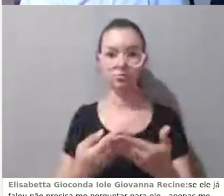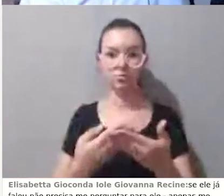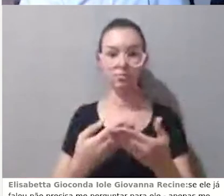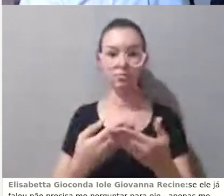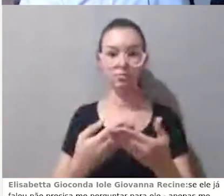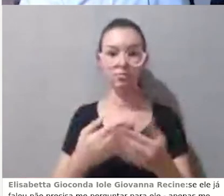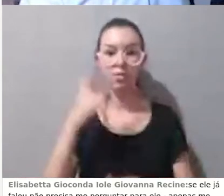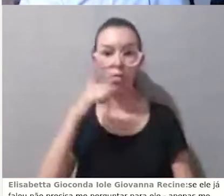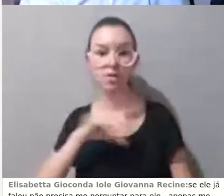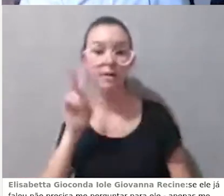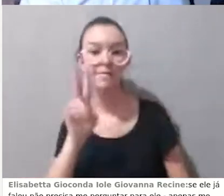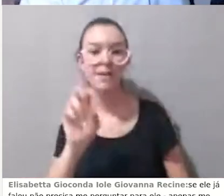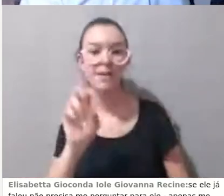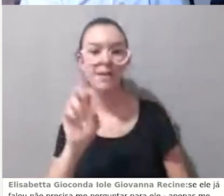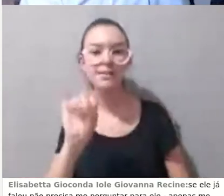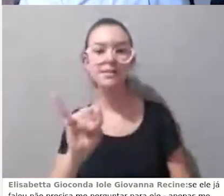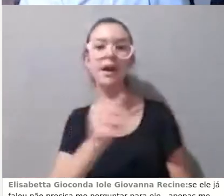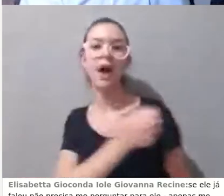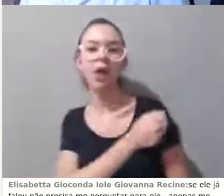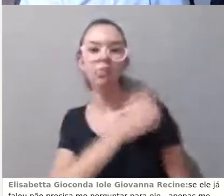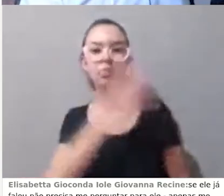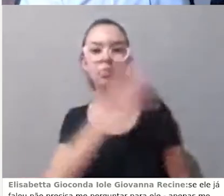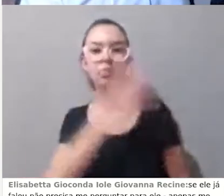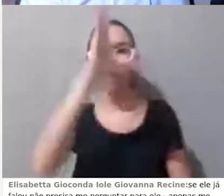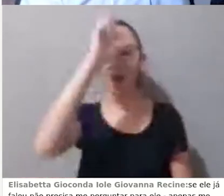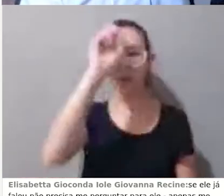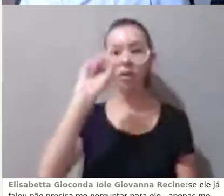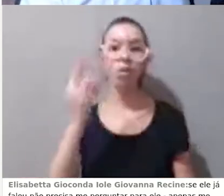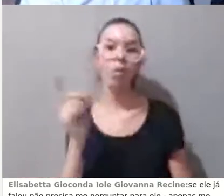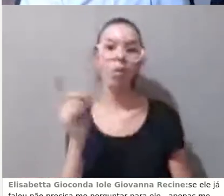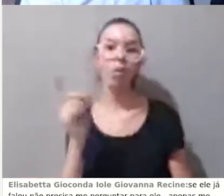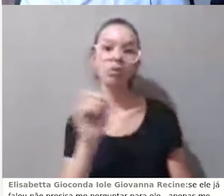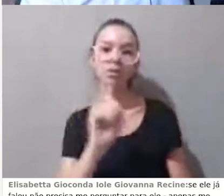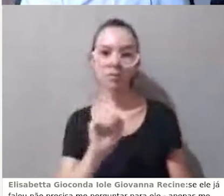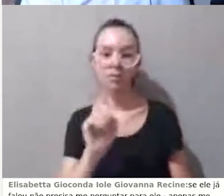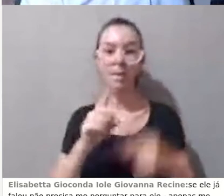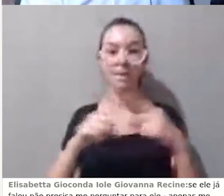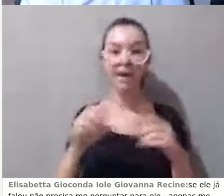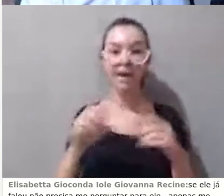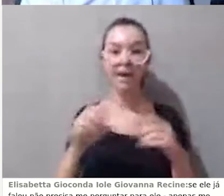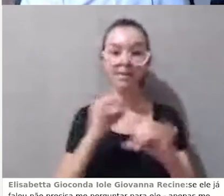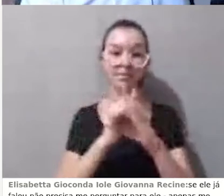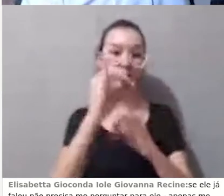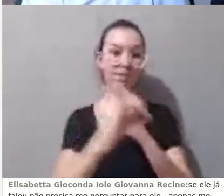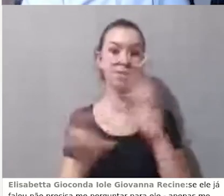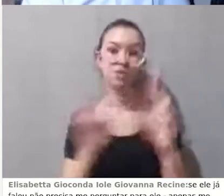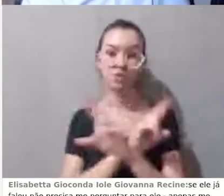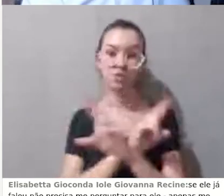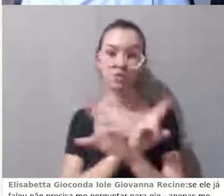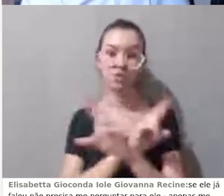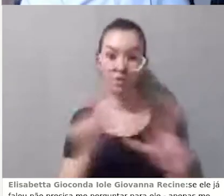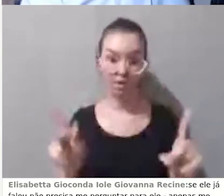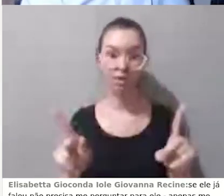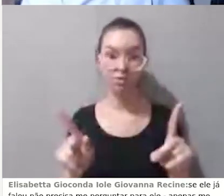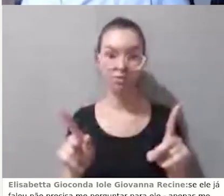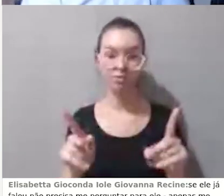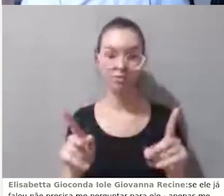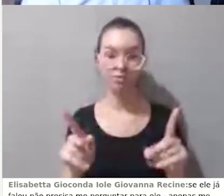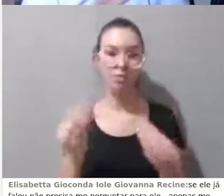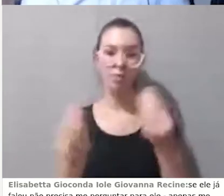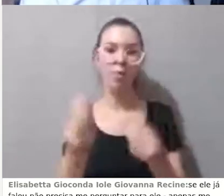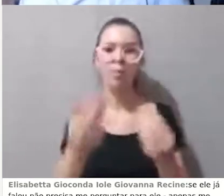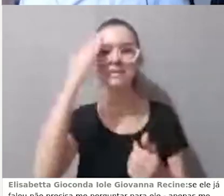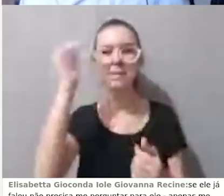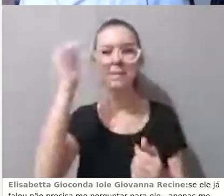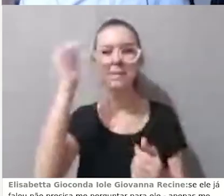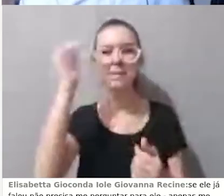No recurso utilizando uma plataforma de aprendizagem, virtual de aprendizagem, como é o Moodle, eu não tenho isso, então eu